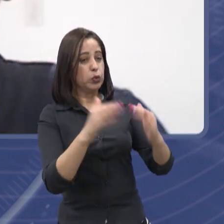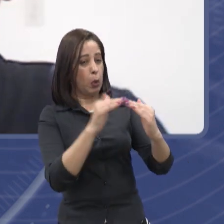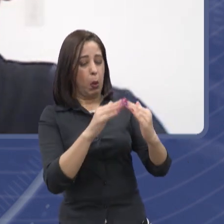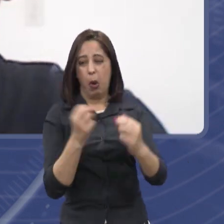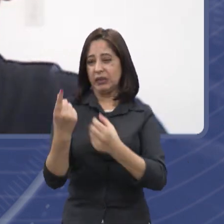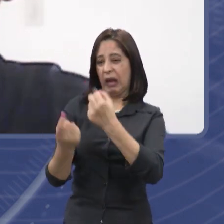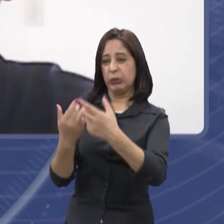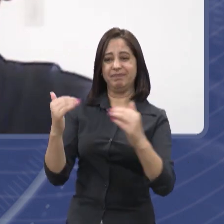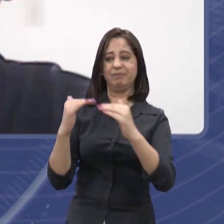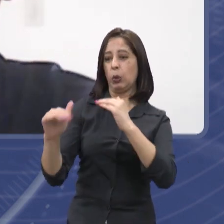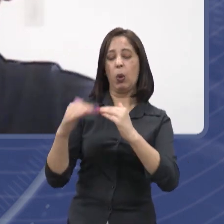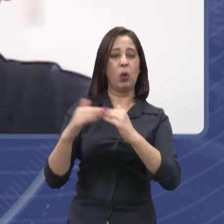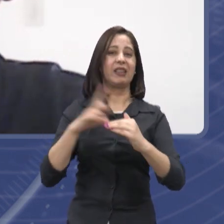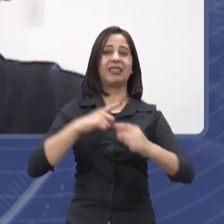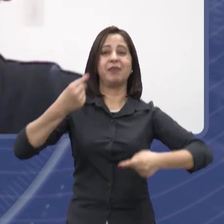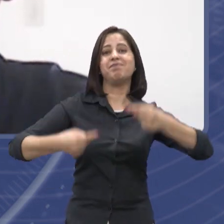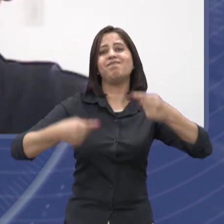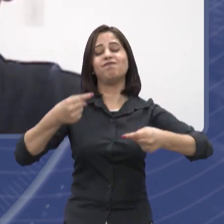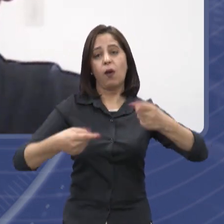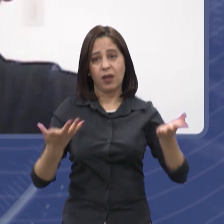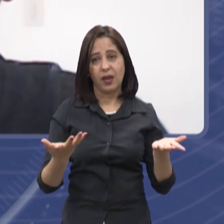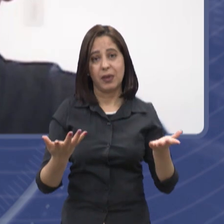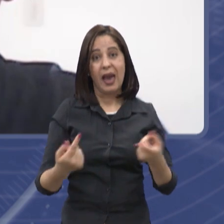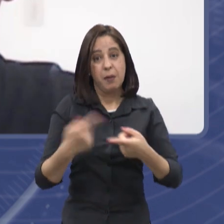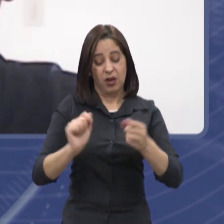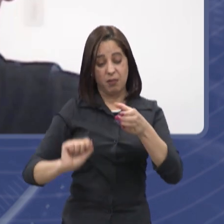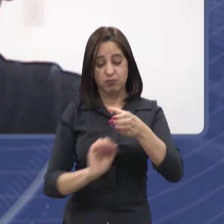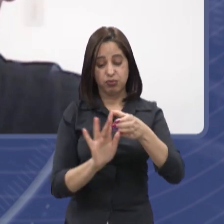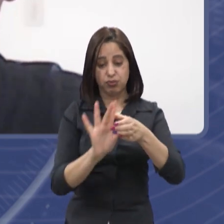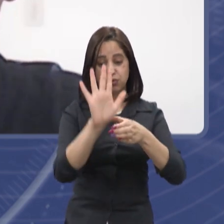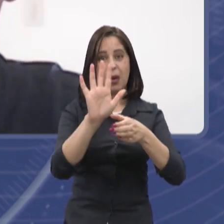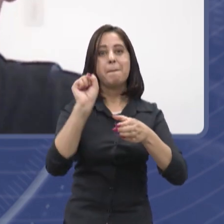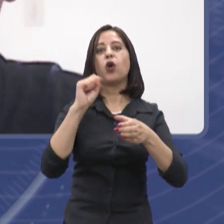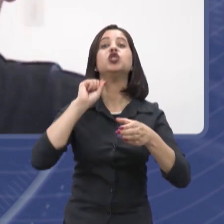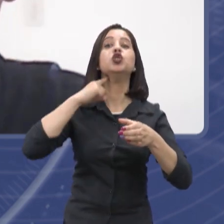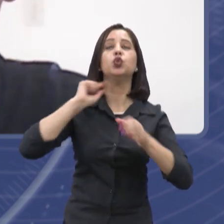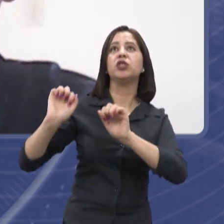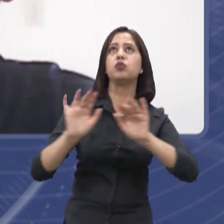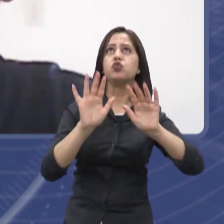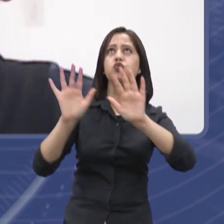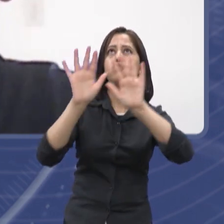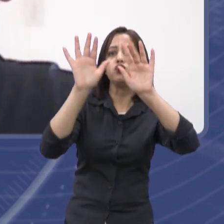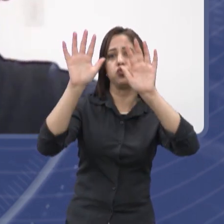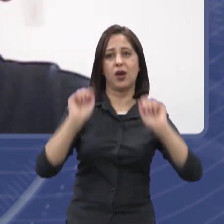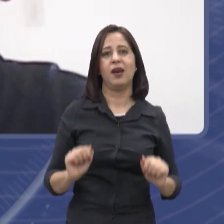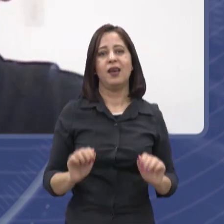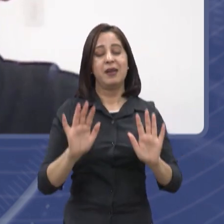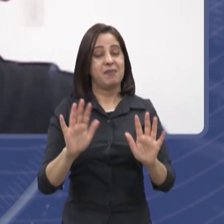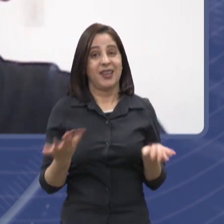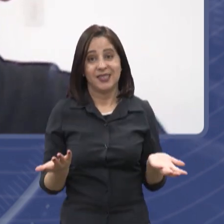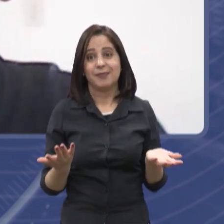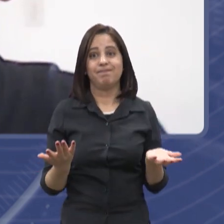poluidor bem mais alto. Explica para a gente um pouquinho nesse sentido. Infelizmente, não dá para